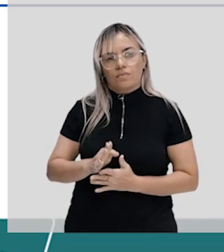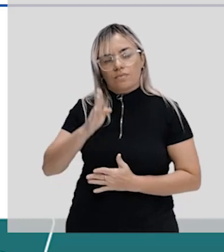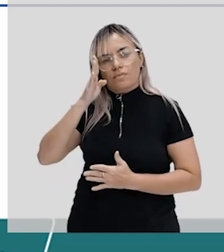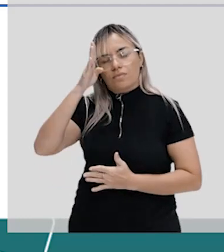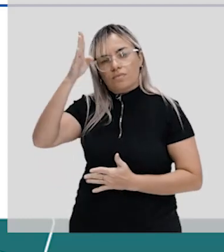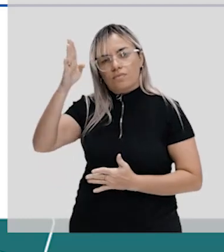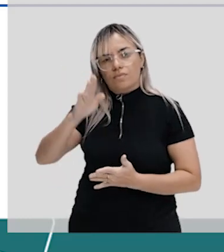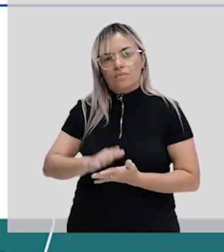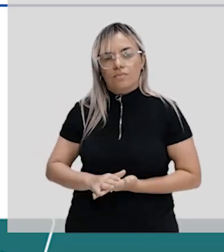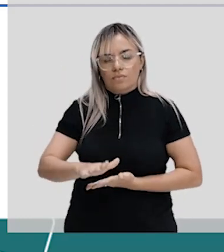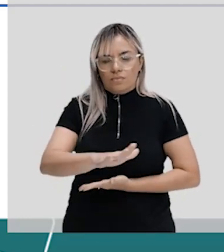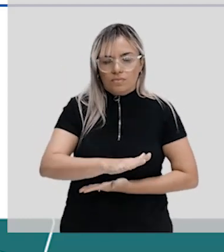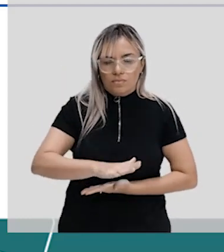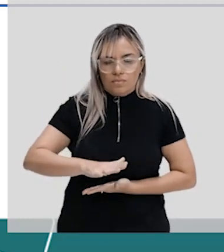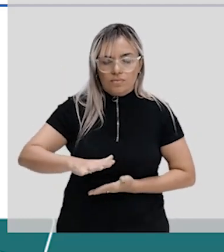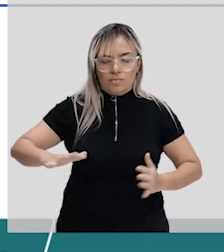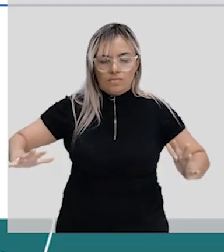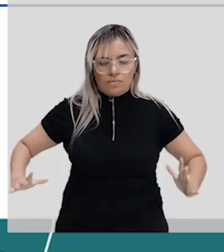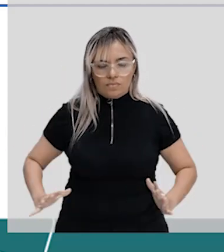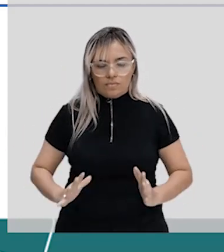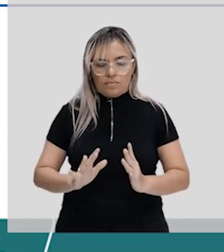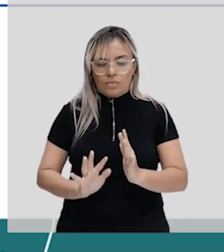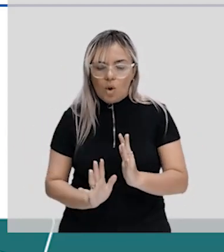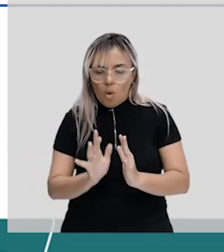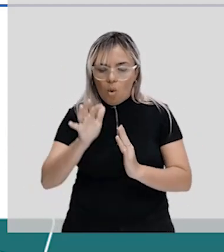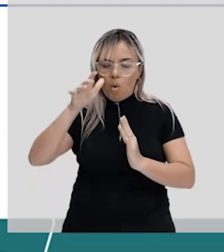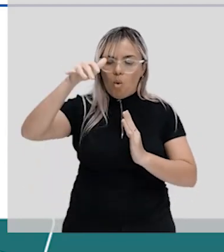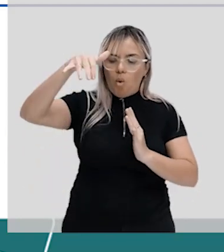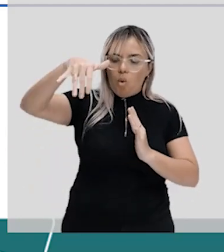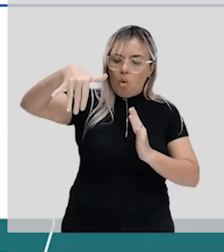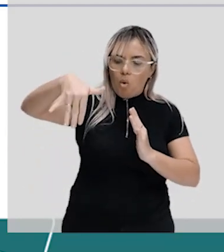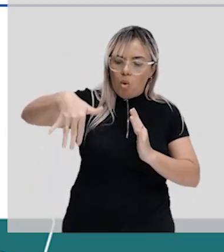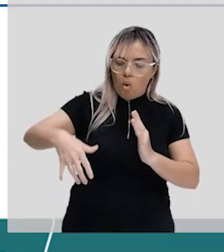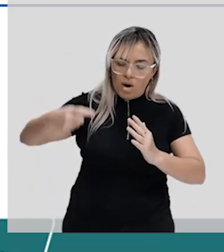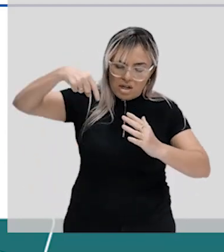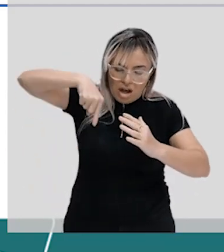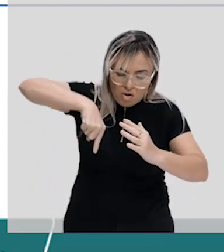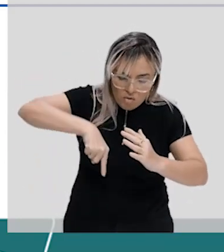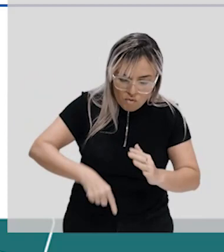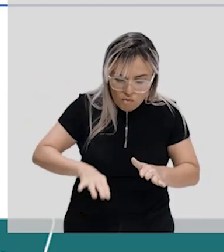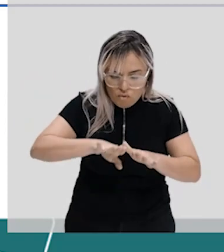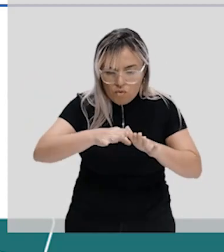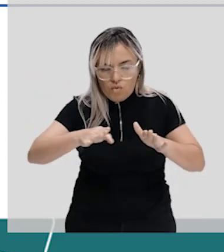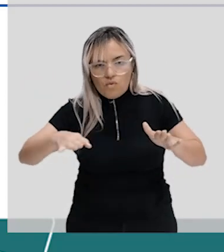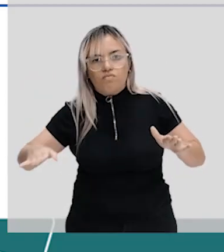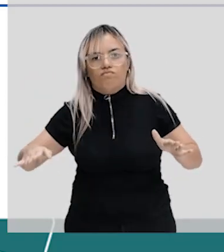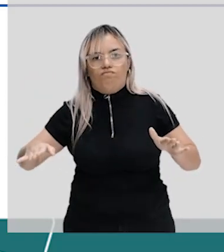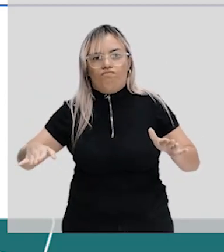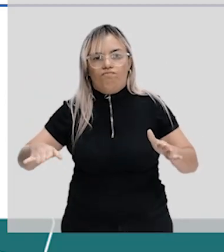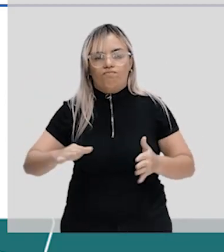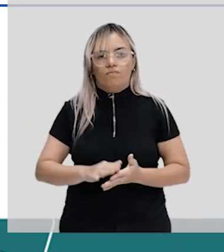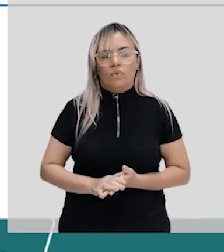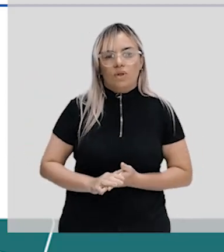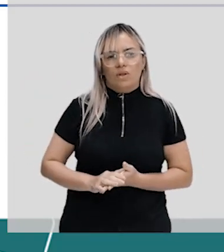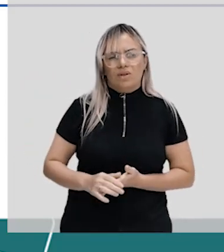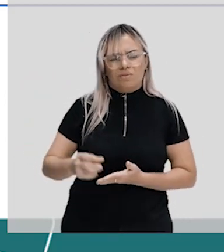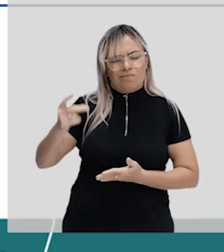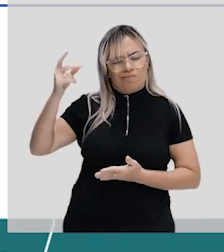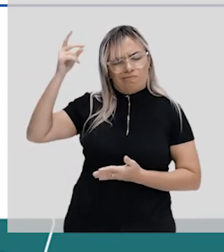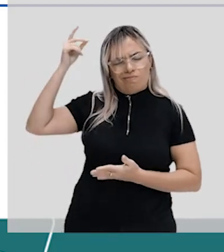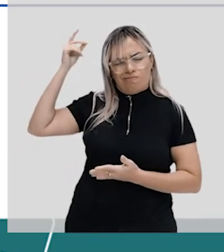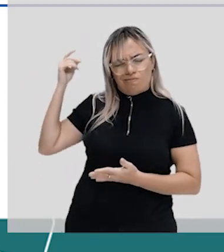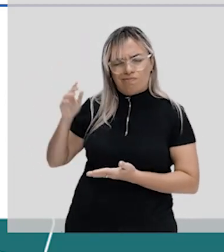em regiões vulcânicas submersas. Nossos ancestrais hipotéticos poderiam ter